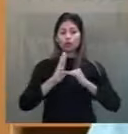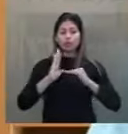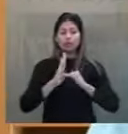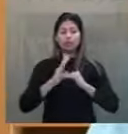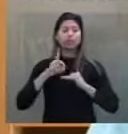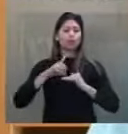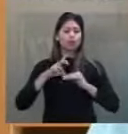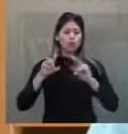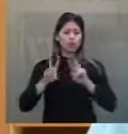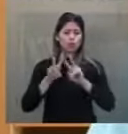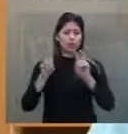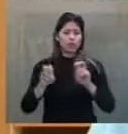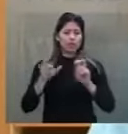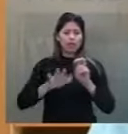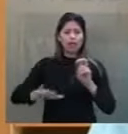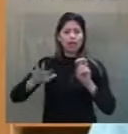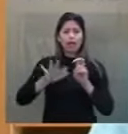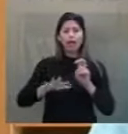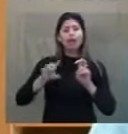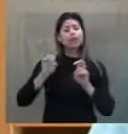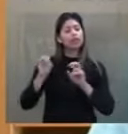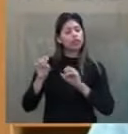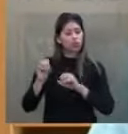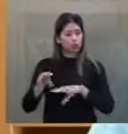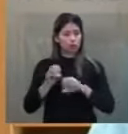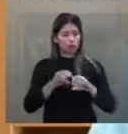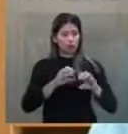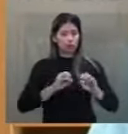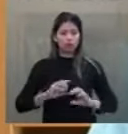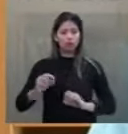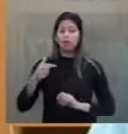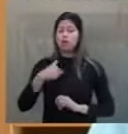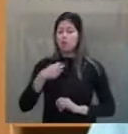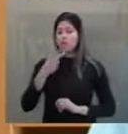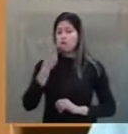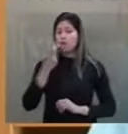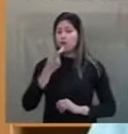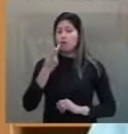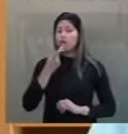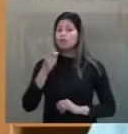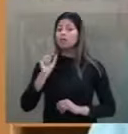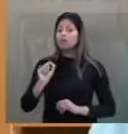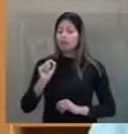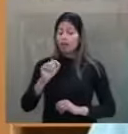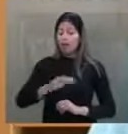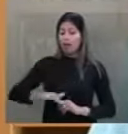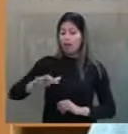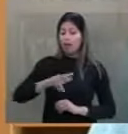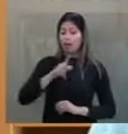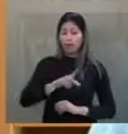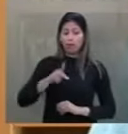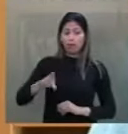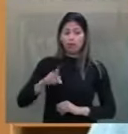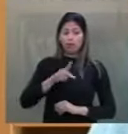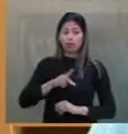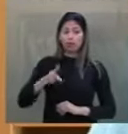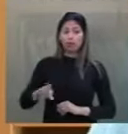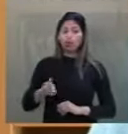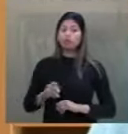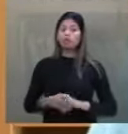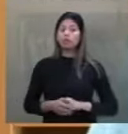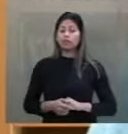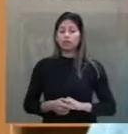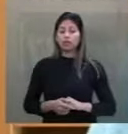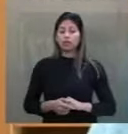com a área da educação. Eu estou falando aqui em professores, em professores.